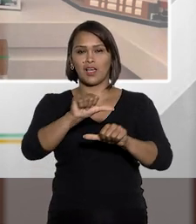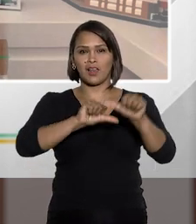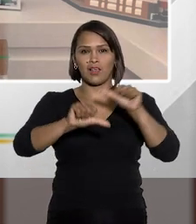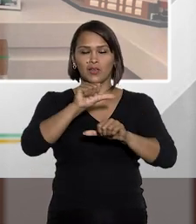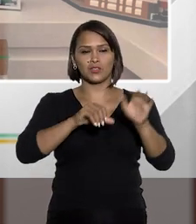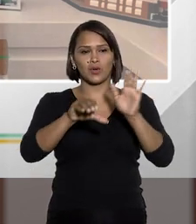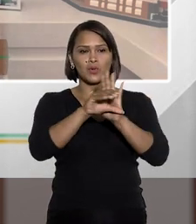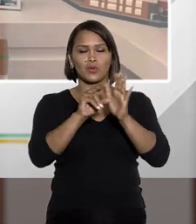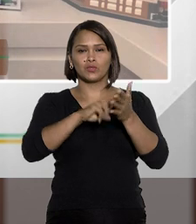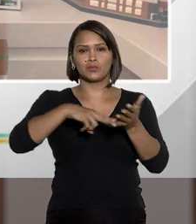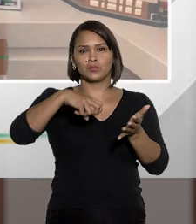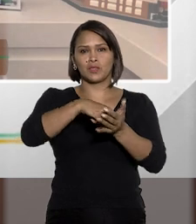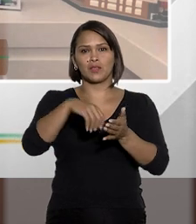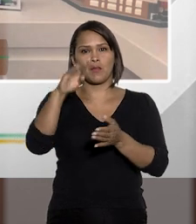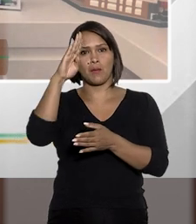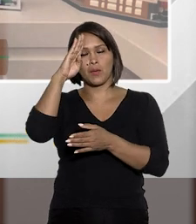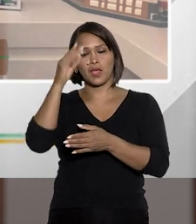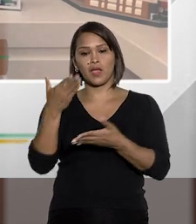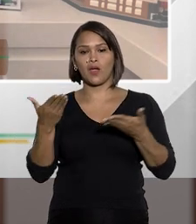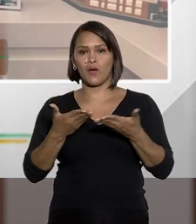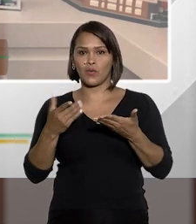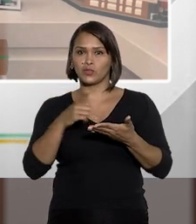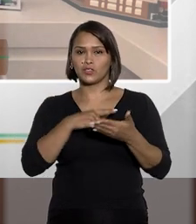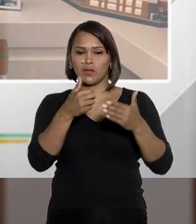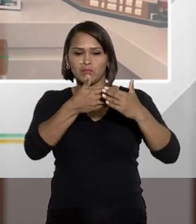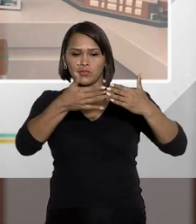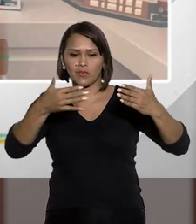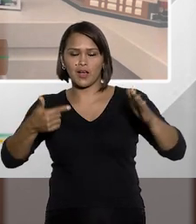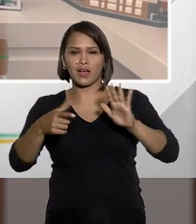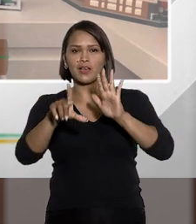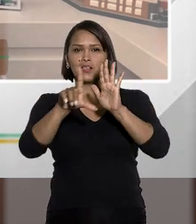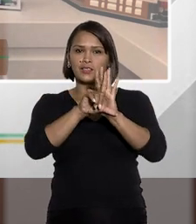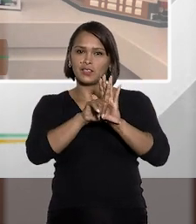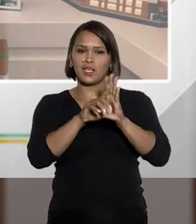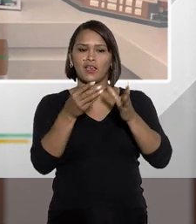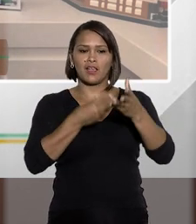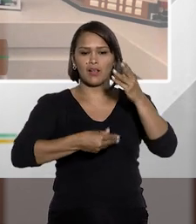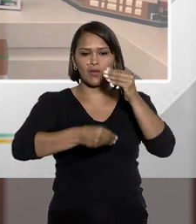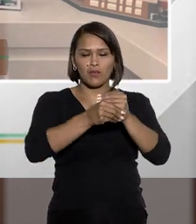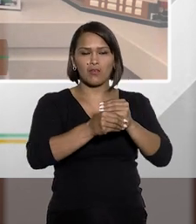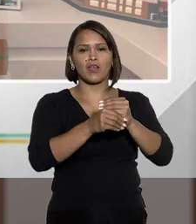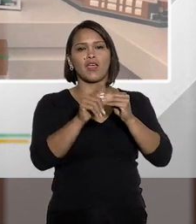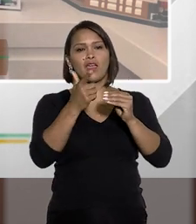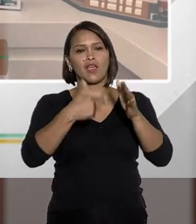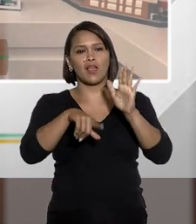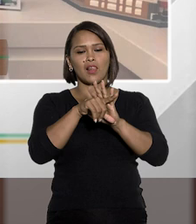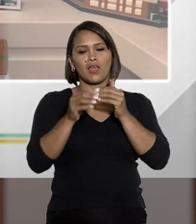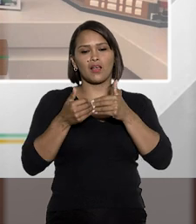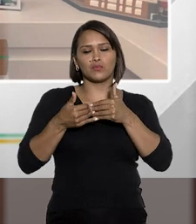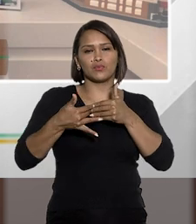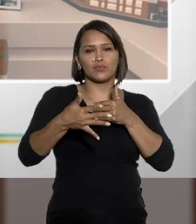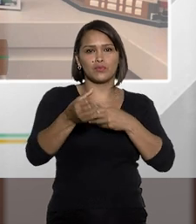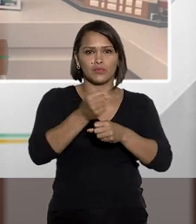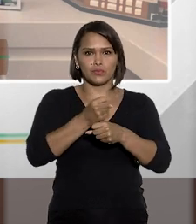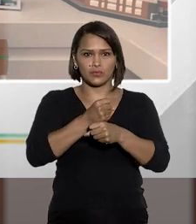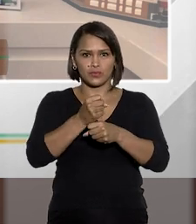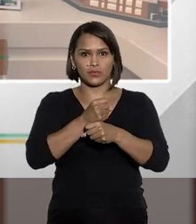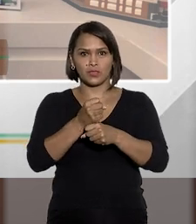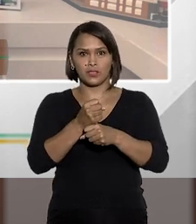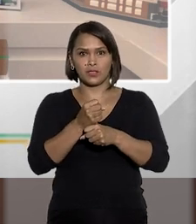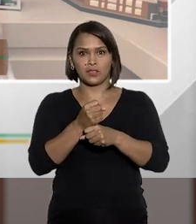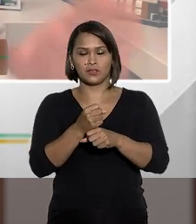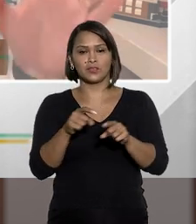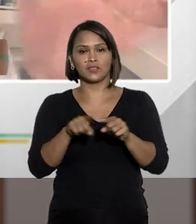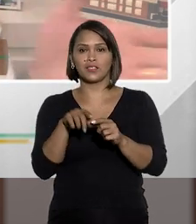penal militar. A gente tem hoje uma quantidade infinita de leis que vem se sucedendo ao longo dos anos